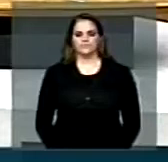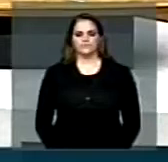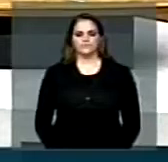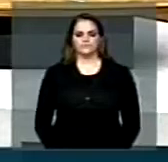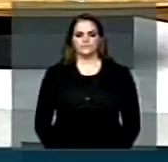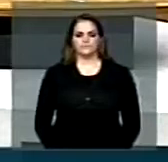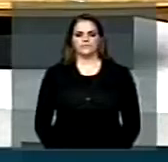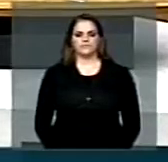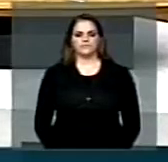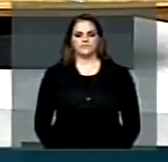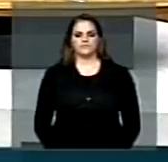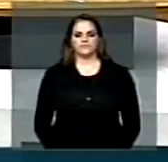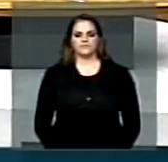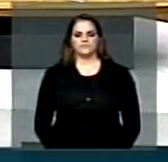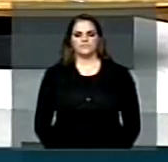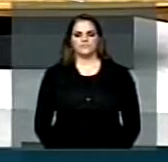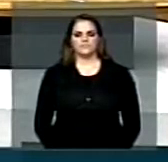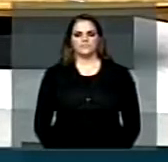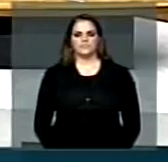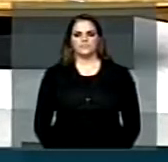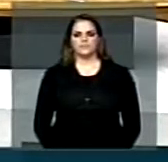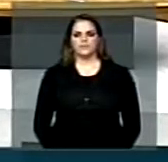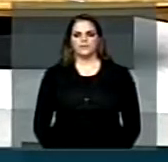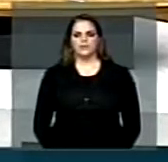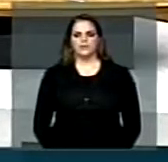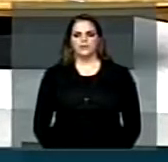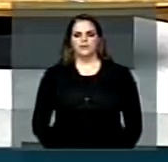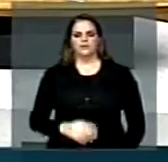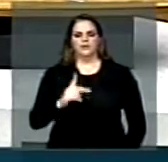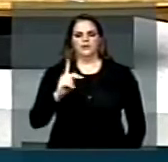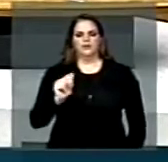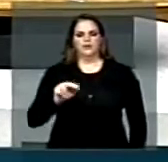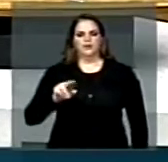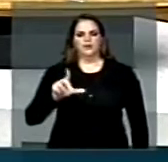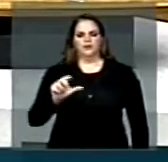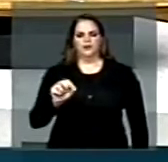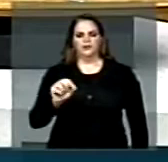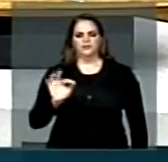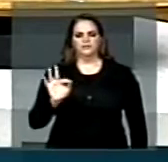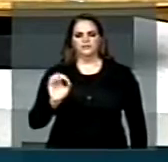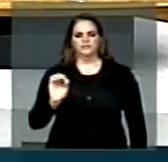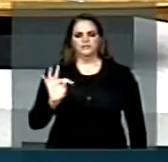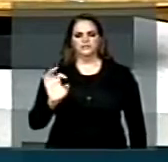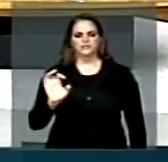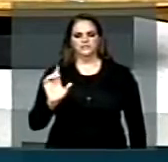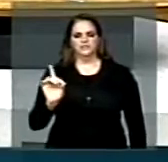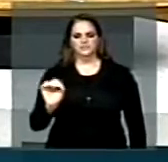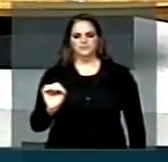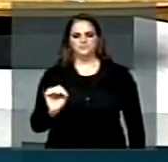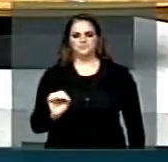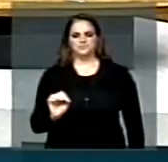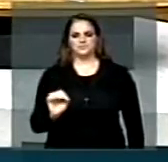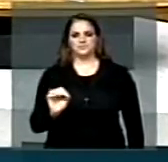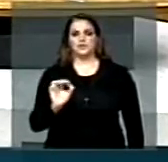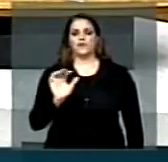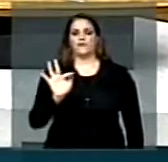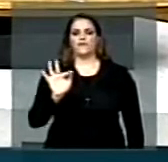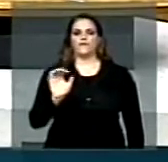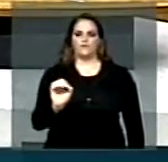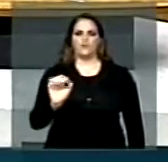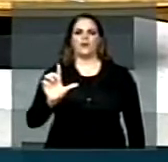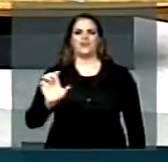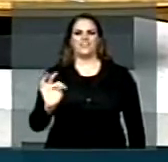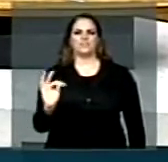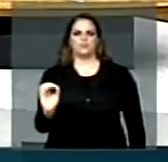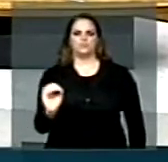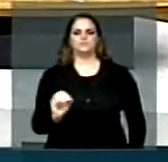O deputado Marcon falaria depois. Deputado Paulo Folheto. Senhor Presidente, eu, em várias